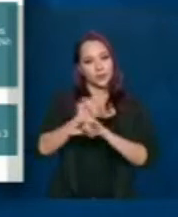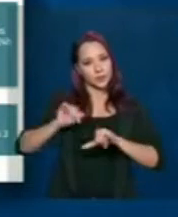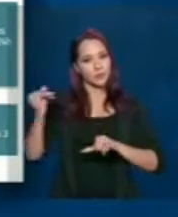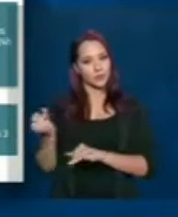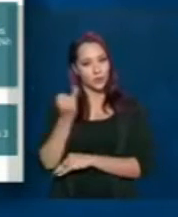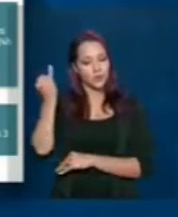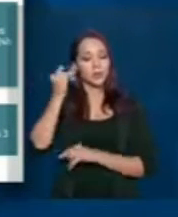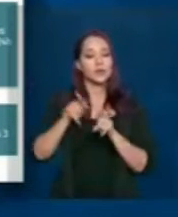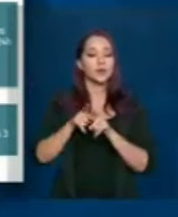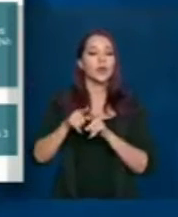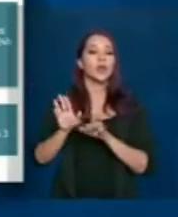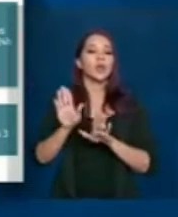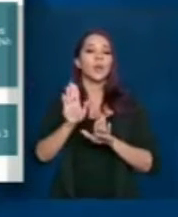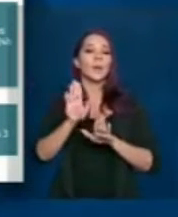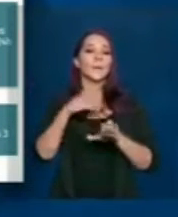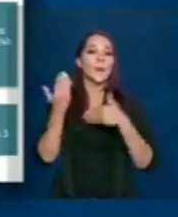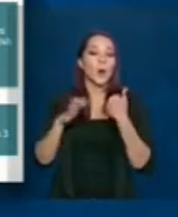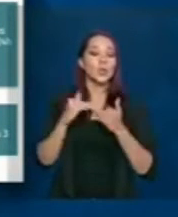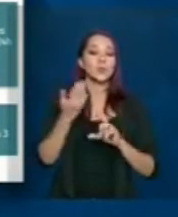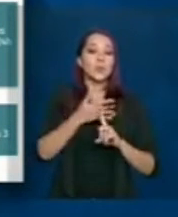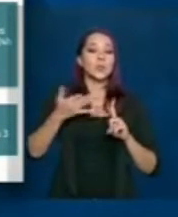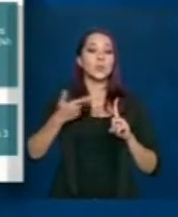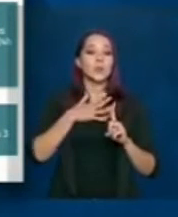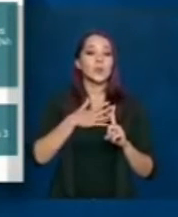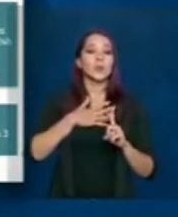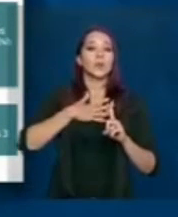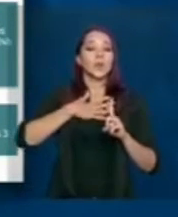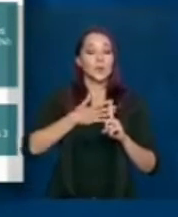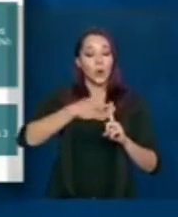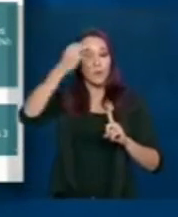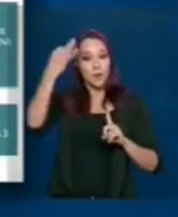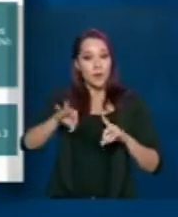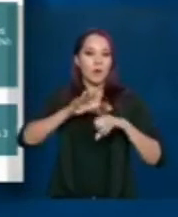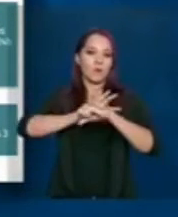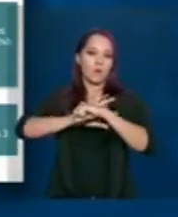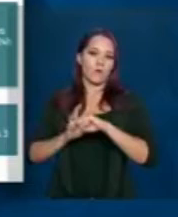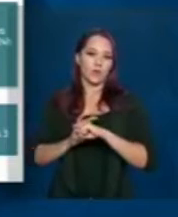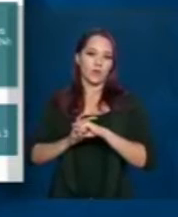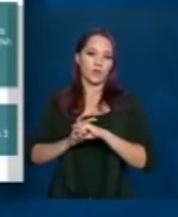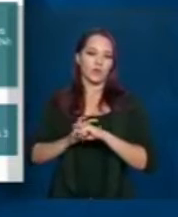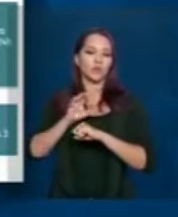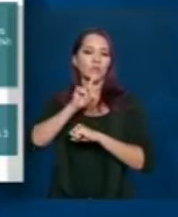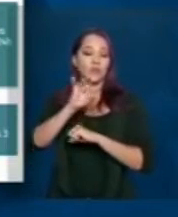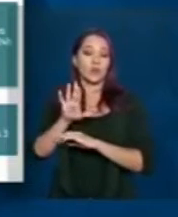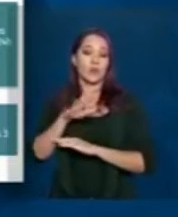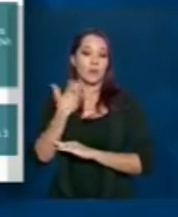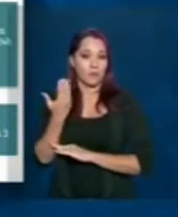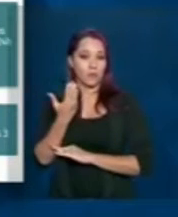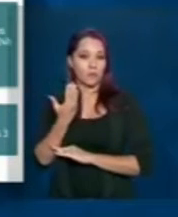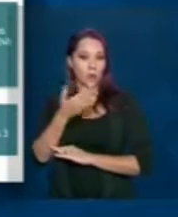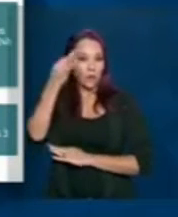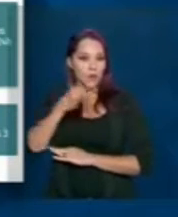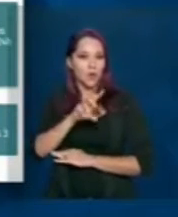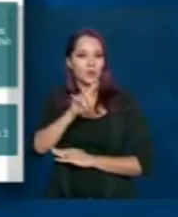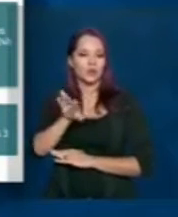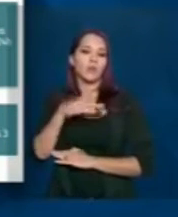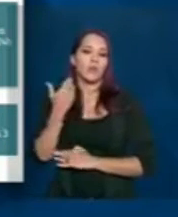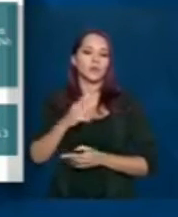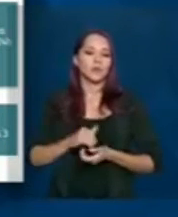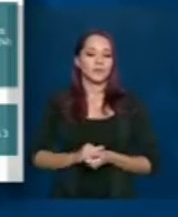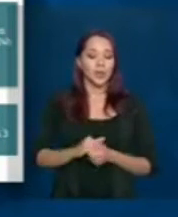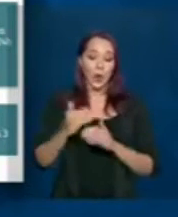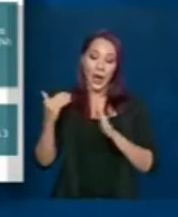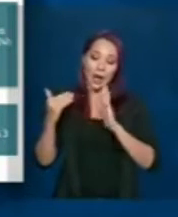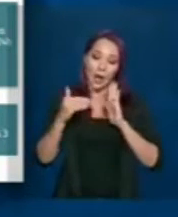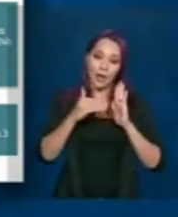São os óbitos por síndrome respiratória aguda grave confirmados por COVID segundo a data do óbito. Então a gente pode observar que